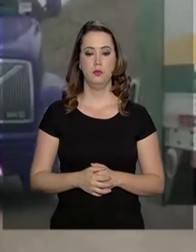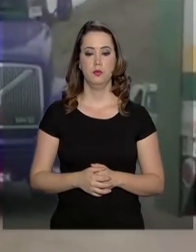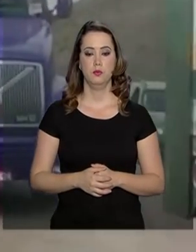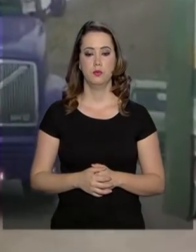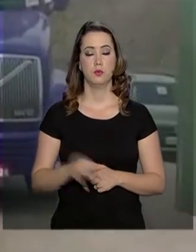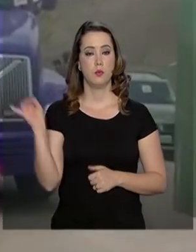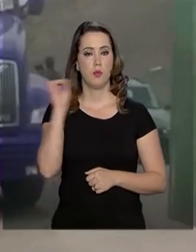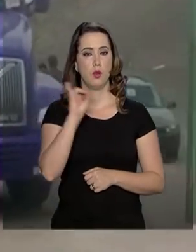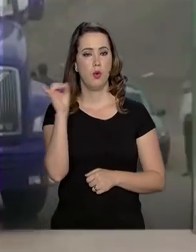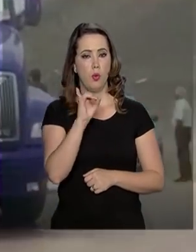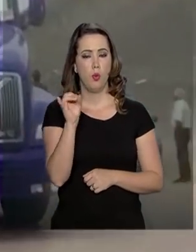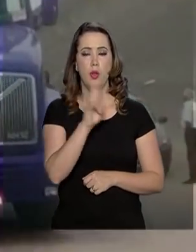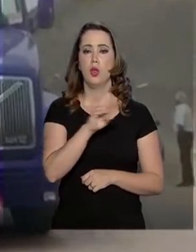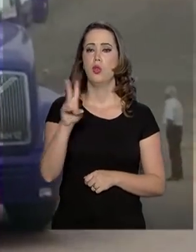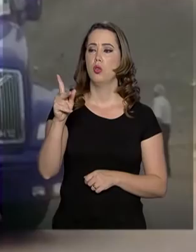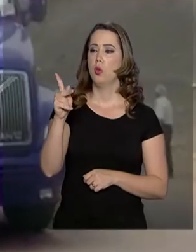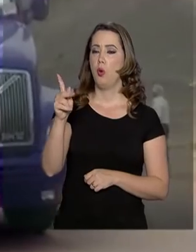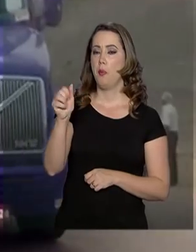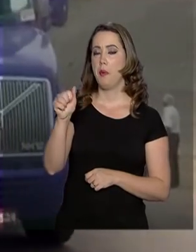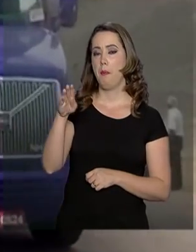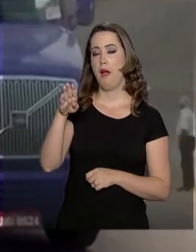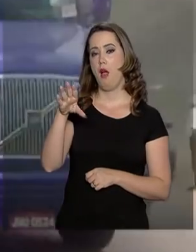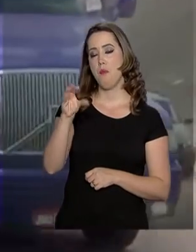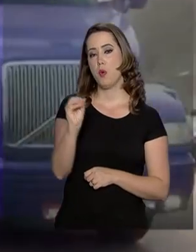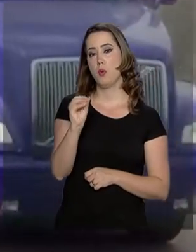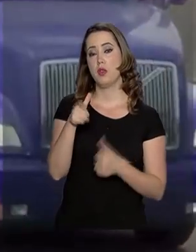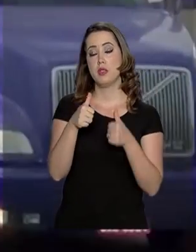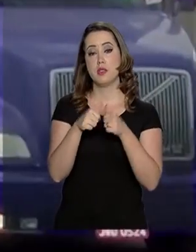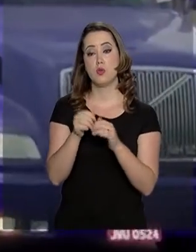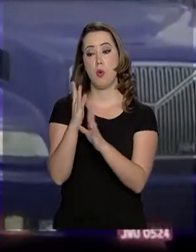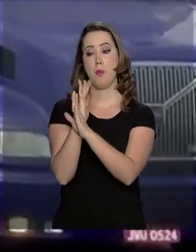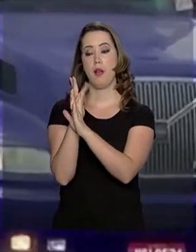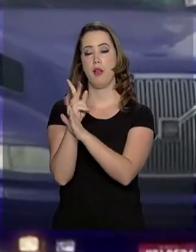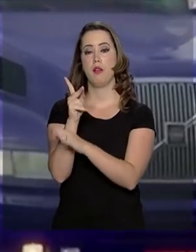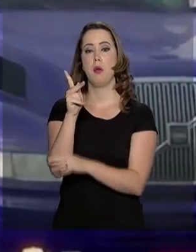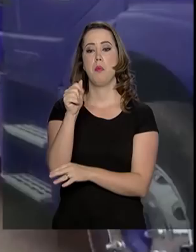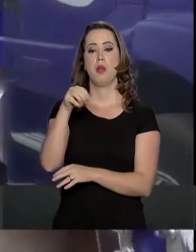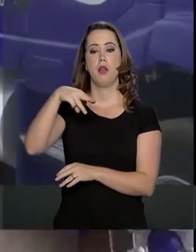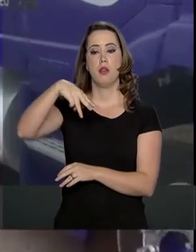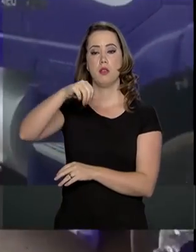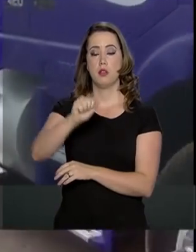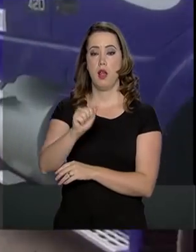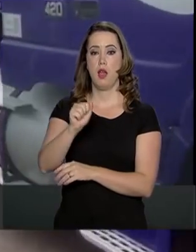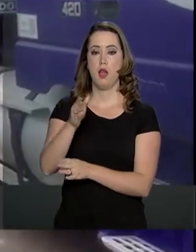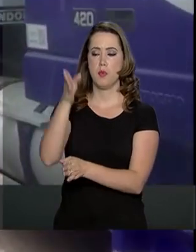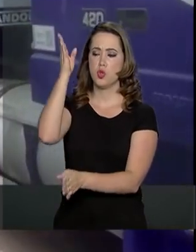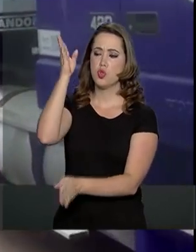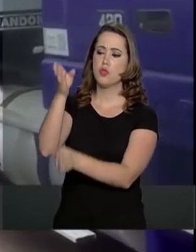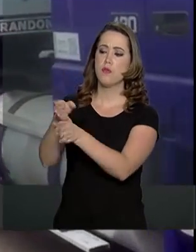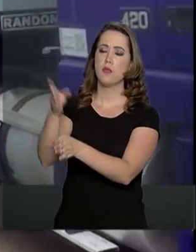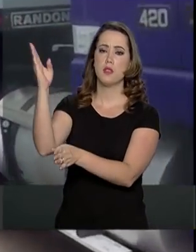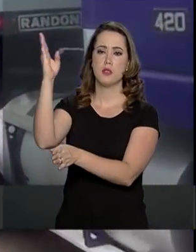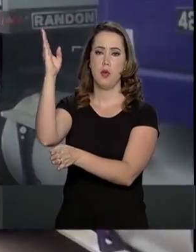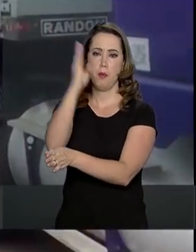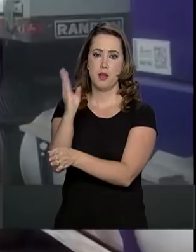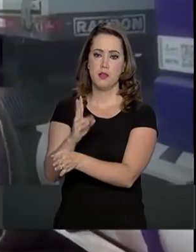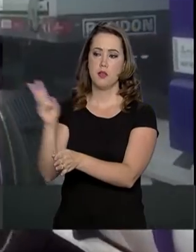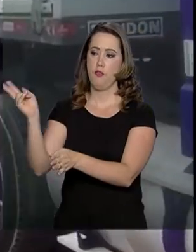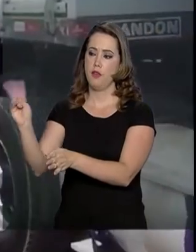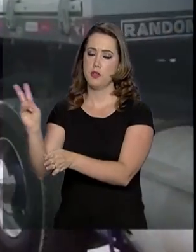Olá, eu sou o repórter Pablo Mundin e eu estou em Pacaraima, divisa do Brasil com a Venezuela. Depois de uma longa negociação,